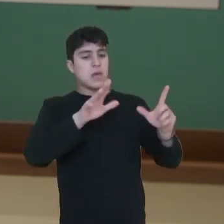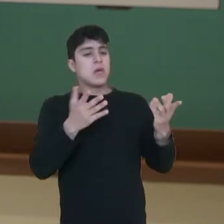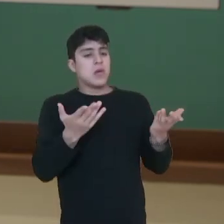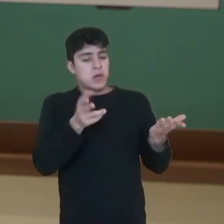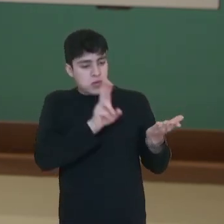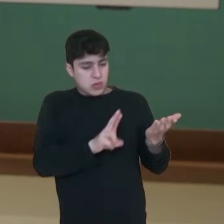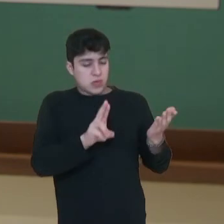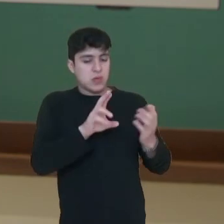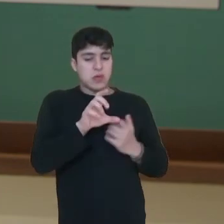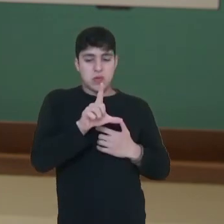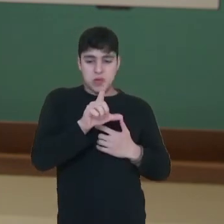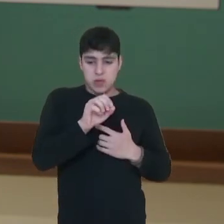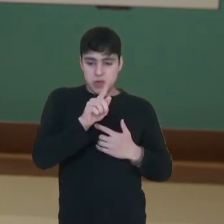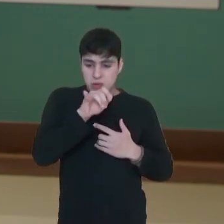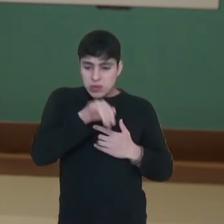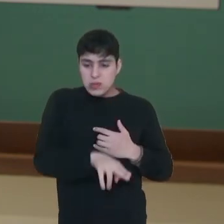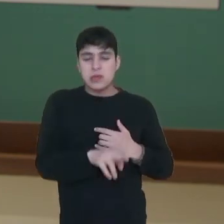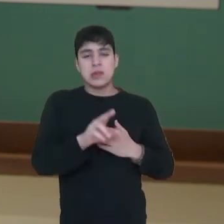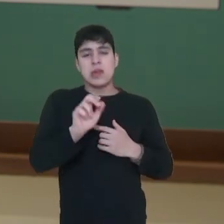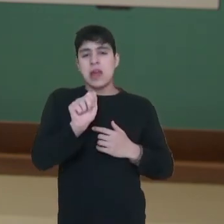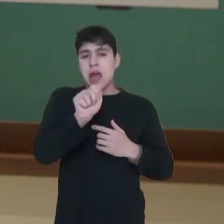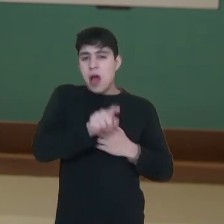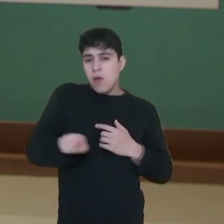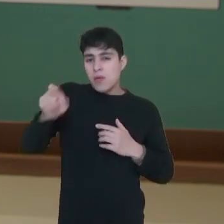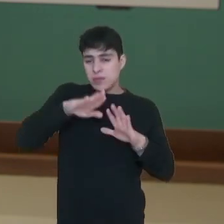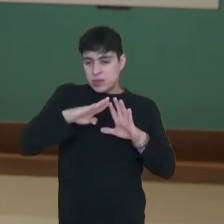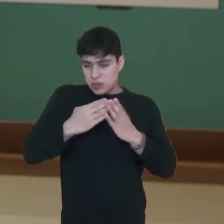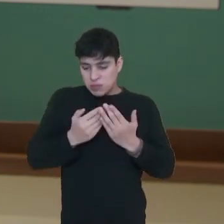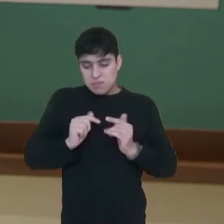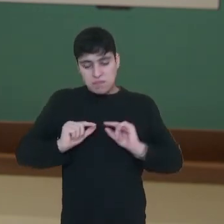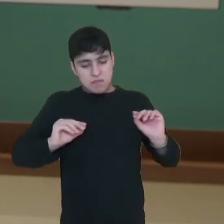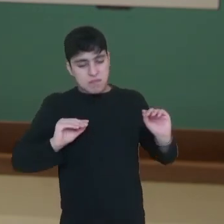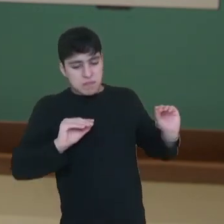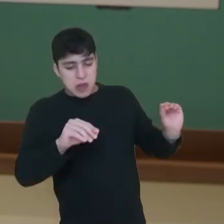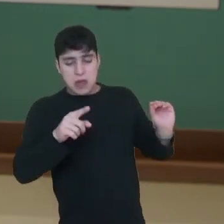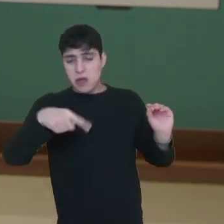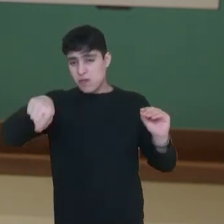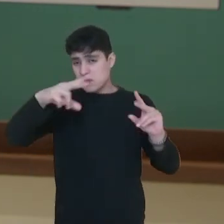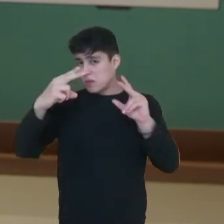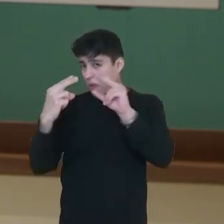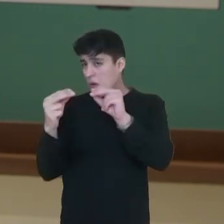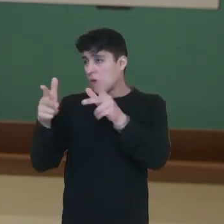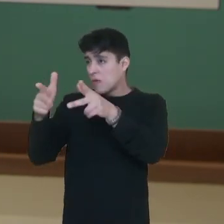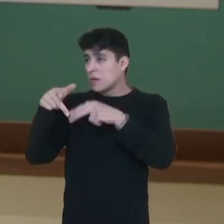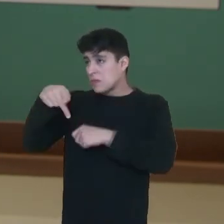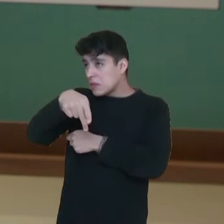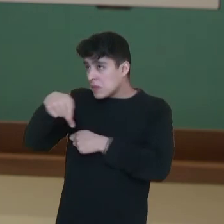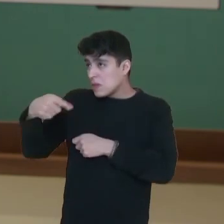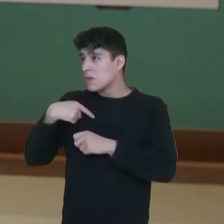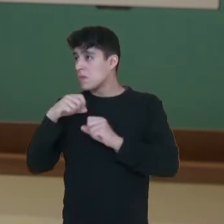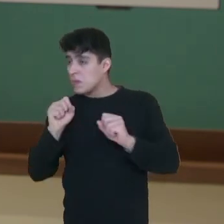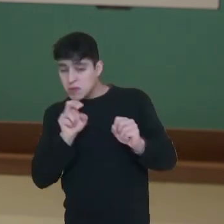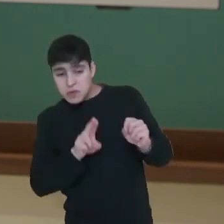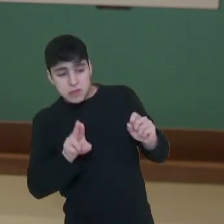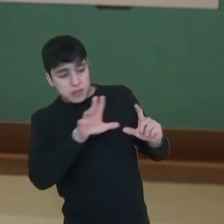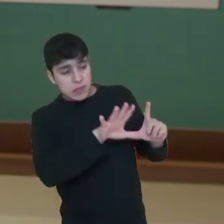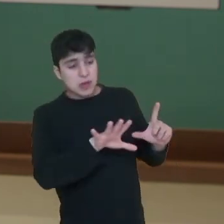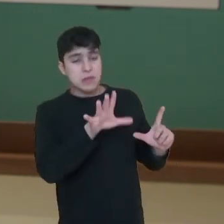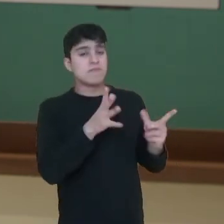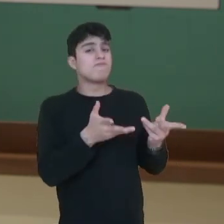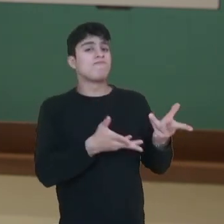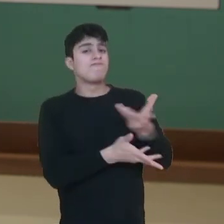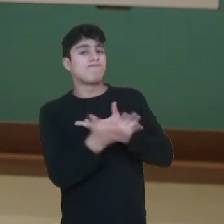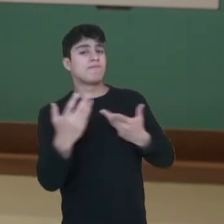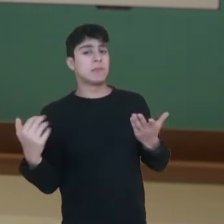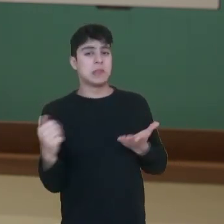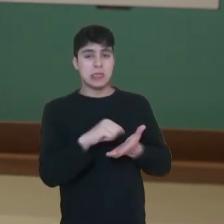o login arroba escola de vocês, né? Conversem com os professores para ver aí essa possibilidade de vocês utilizarem a plataforma virtual